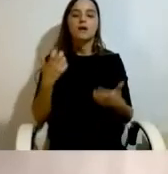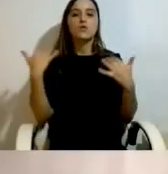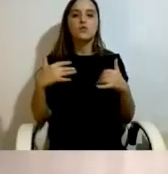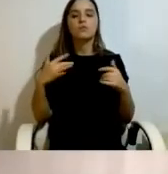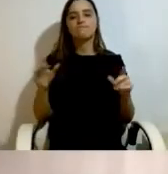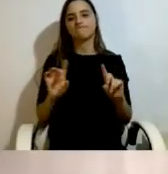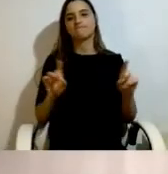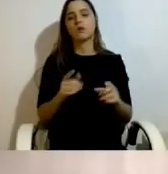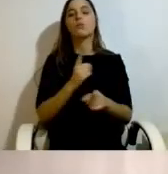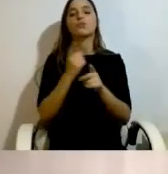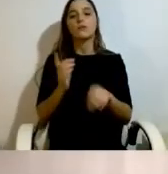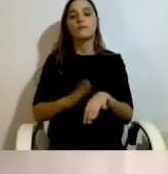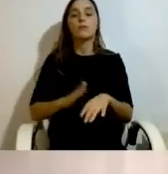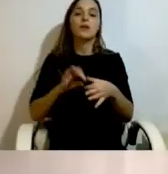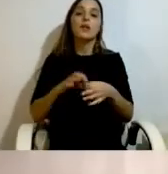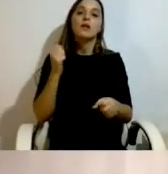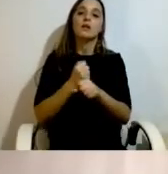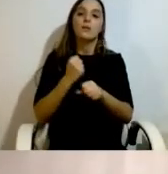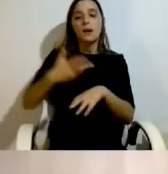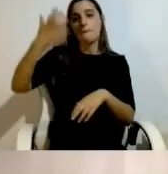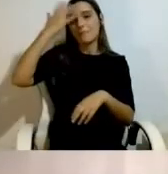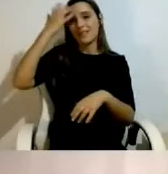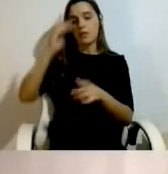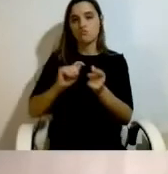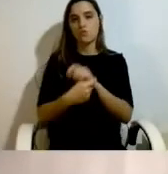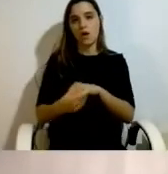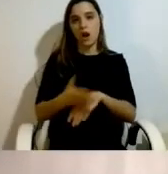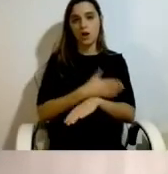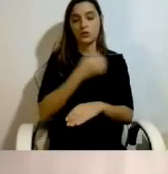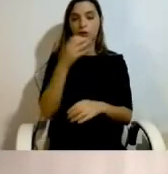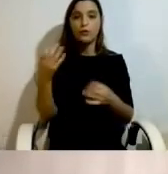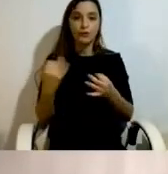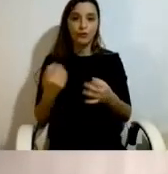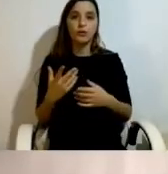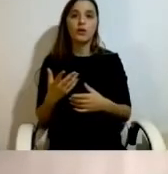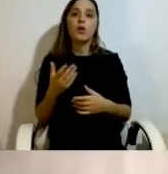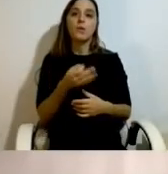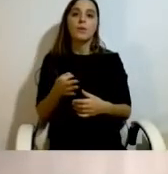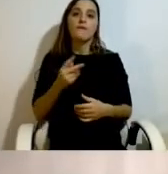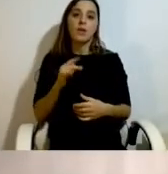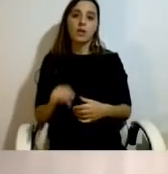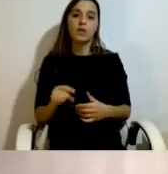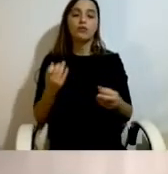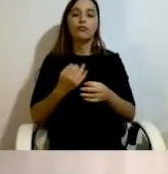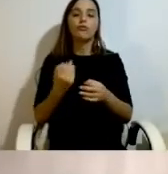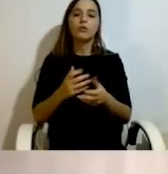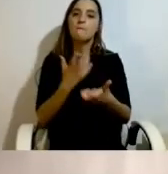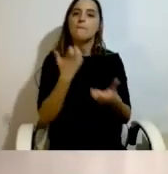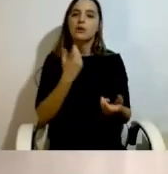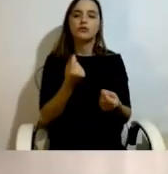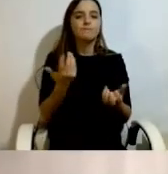falávamos na mesa anterior. O impacto do PPVI, como nós verificámos, foi muito tênu na sociedade em geral.